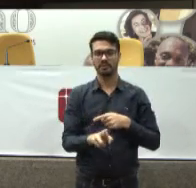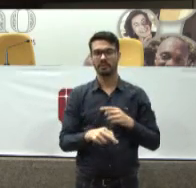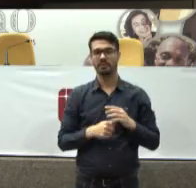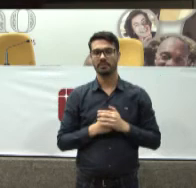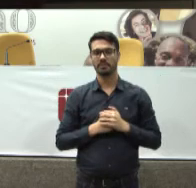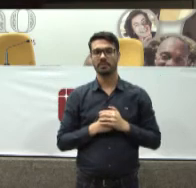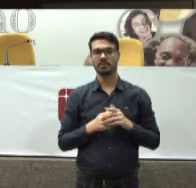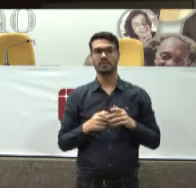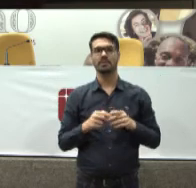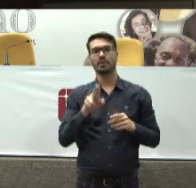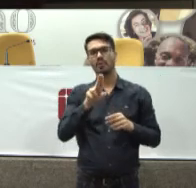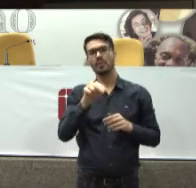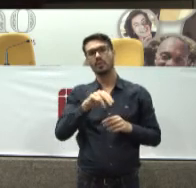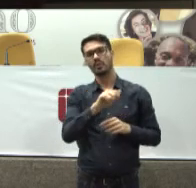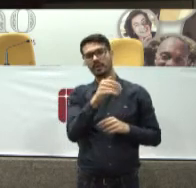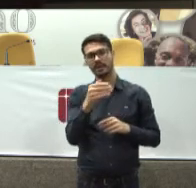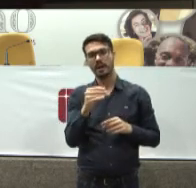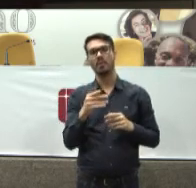E a União Claro